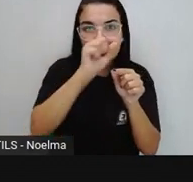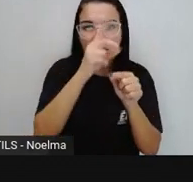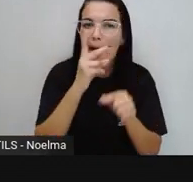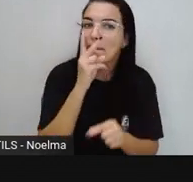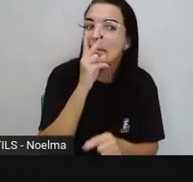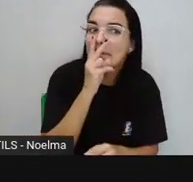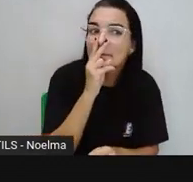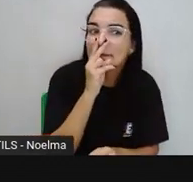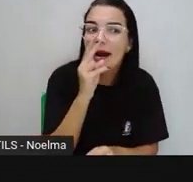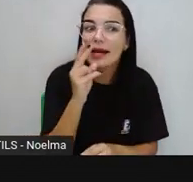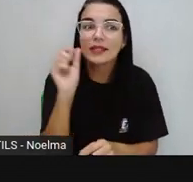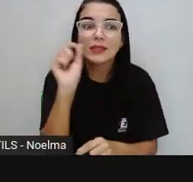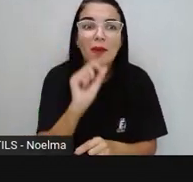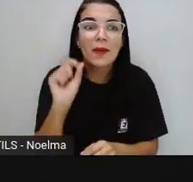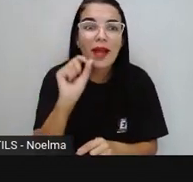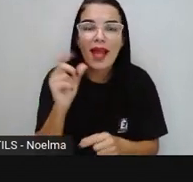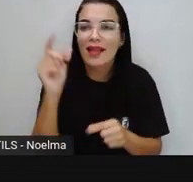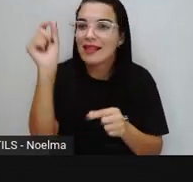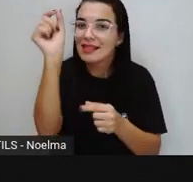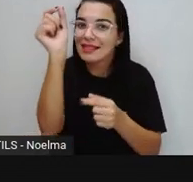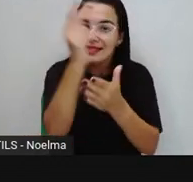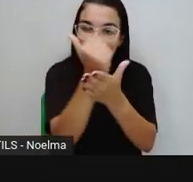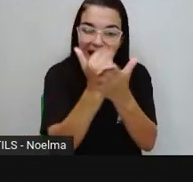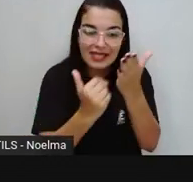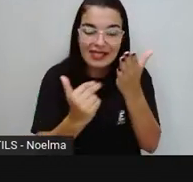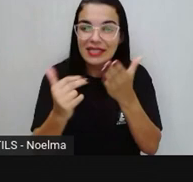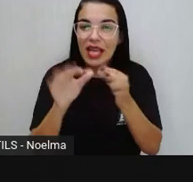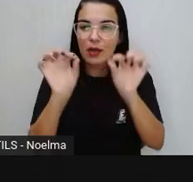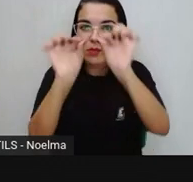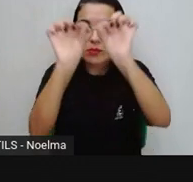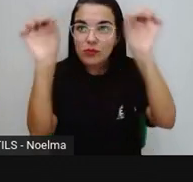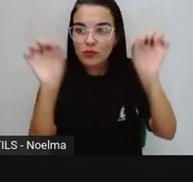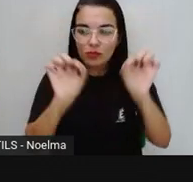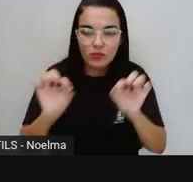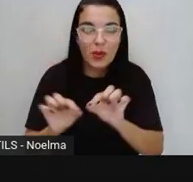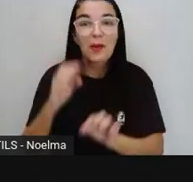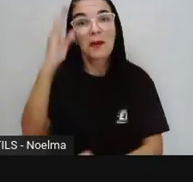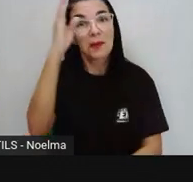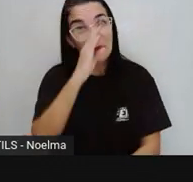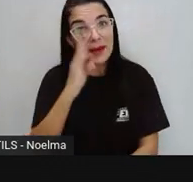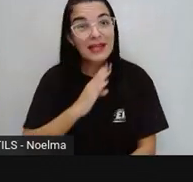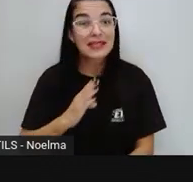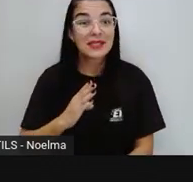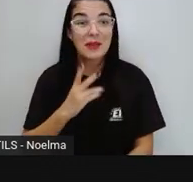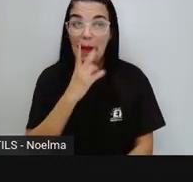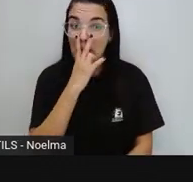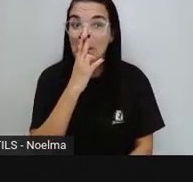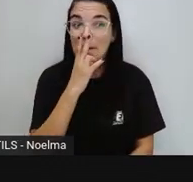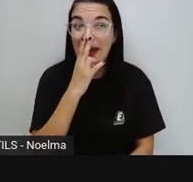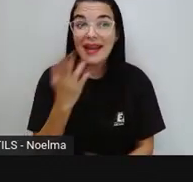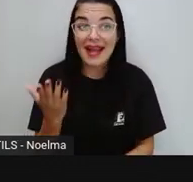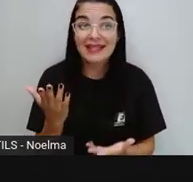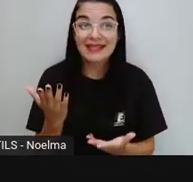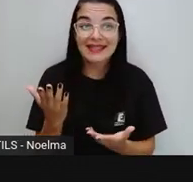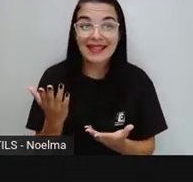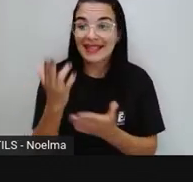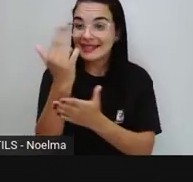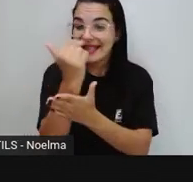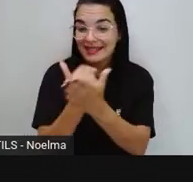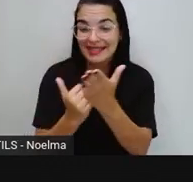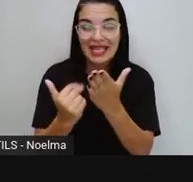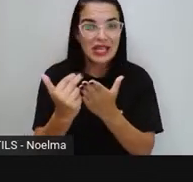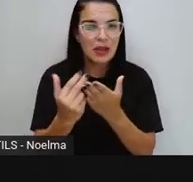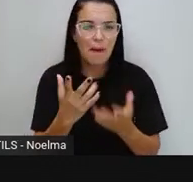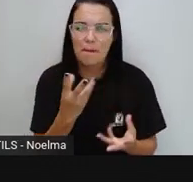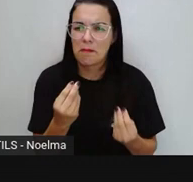parecido com o desenho que representa o espaço territorial do Brasil, né? Eu, particularmente,